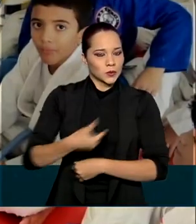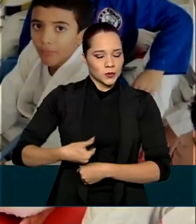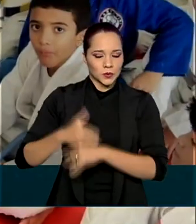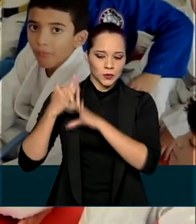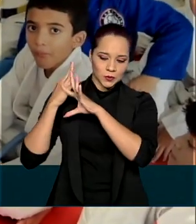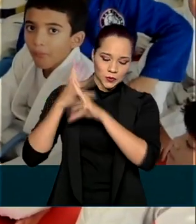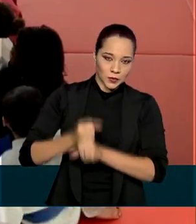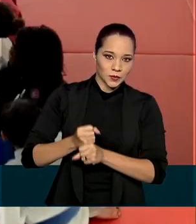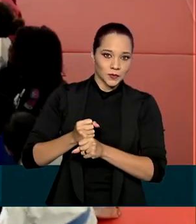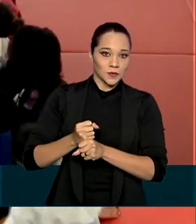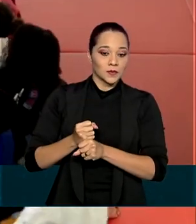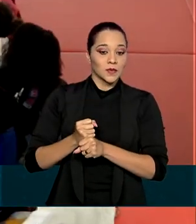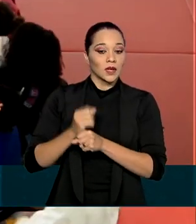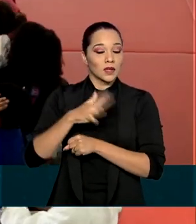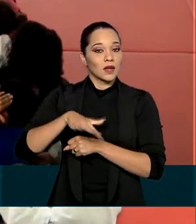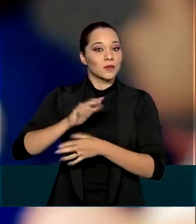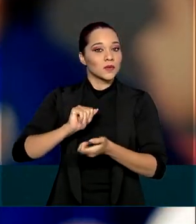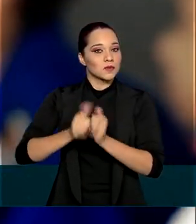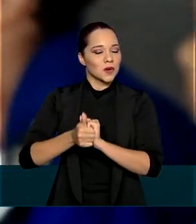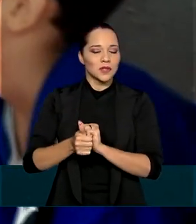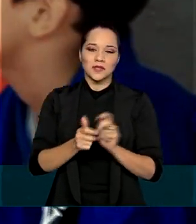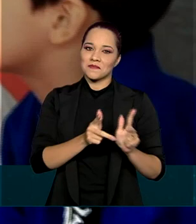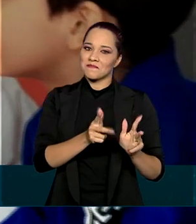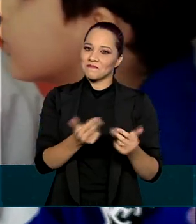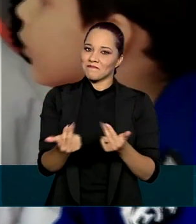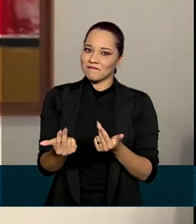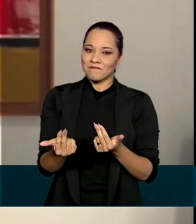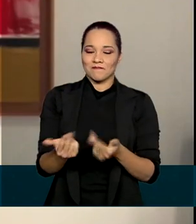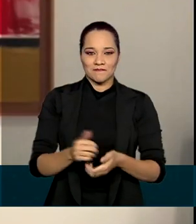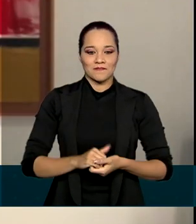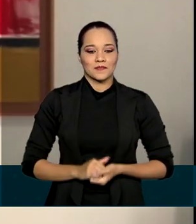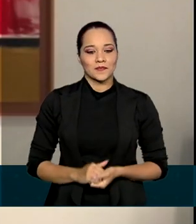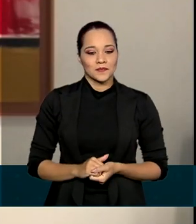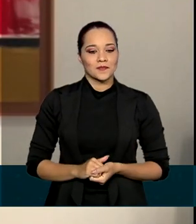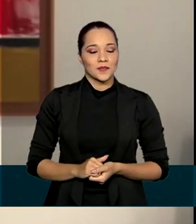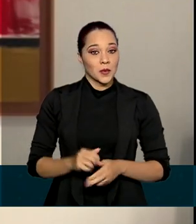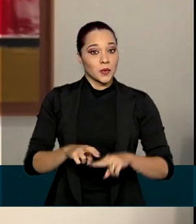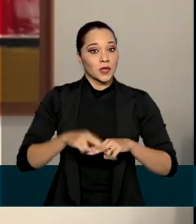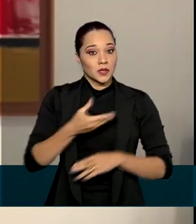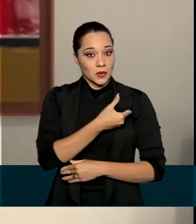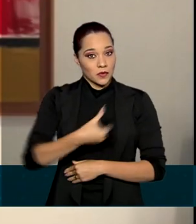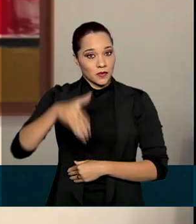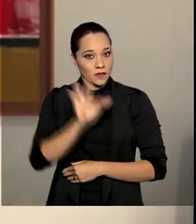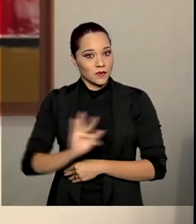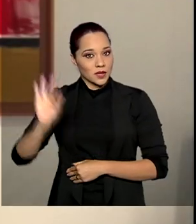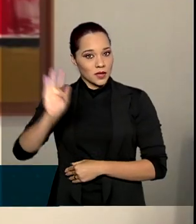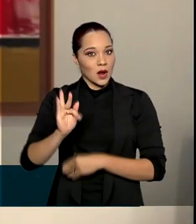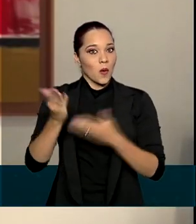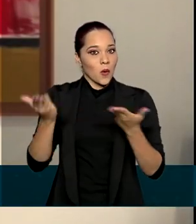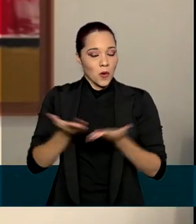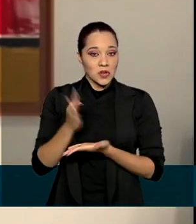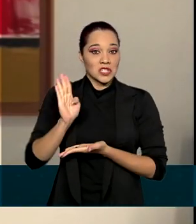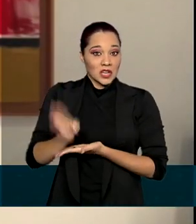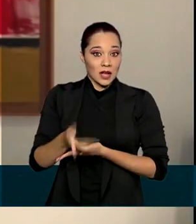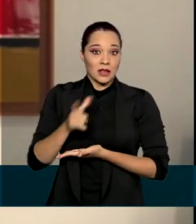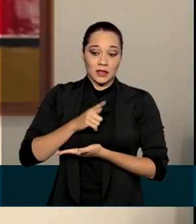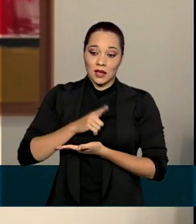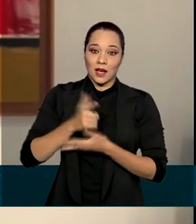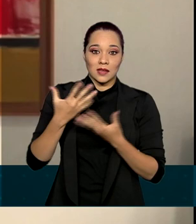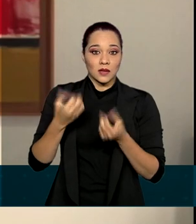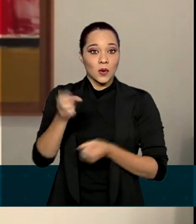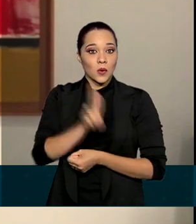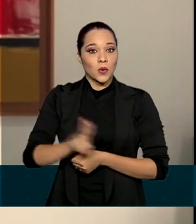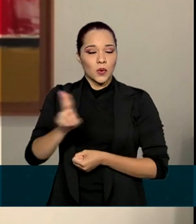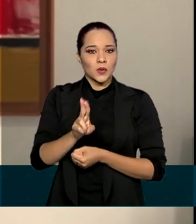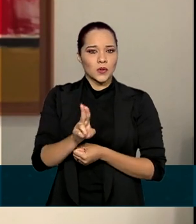revistas. E no esporte não foi diferente, claro. Por isso, o governo federal está autorizando o uso do